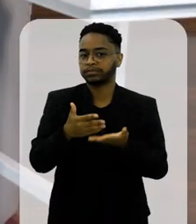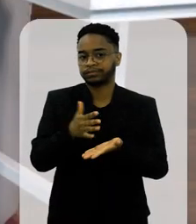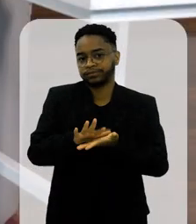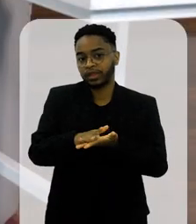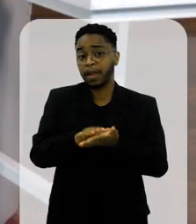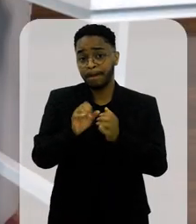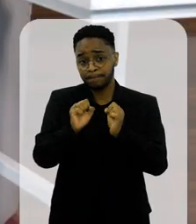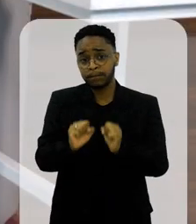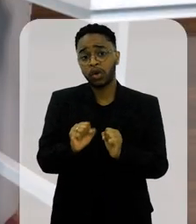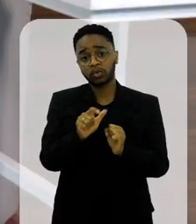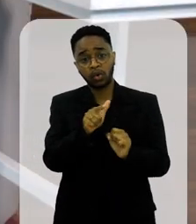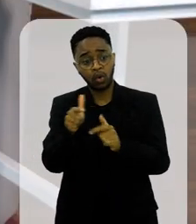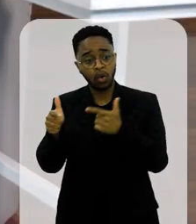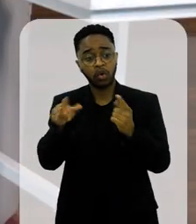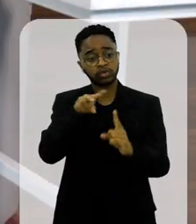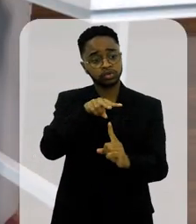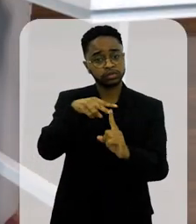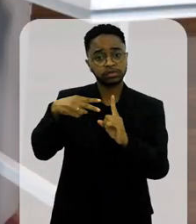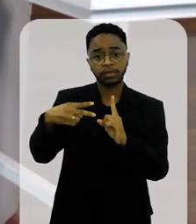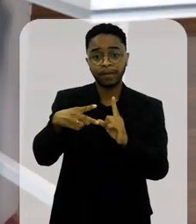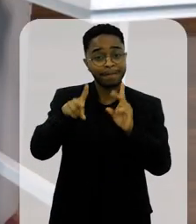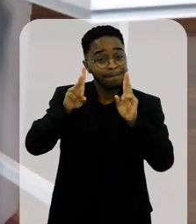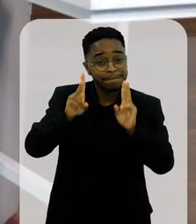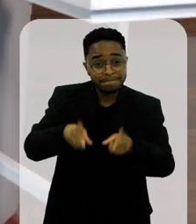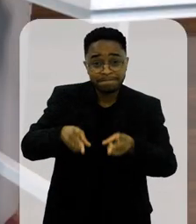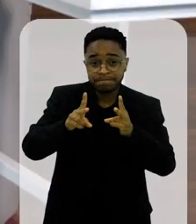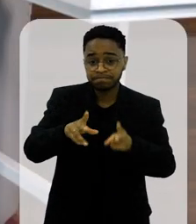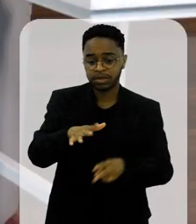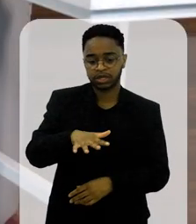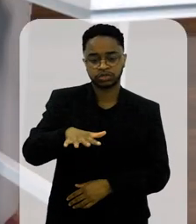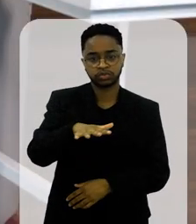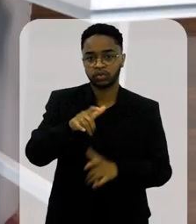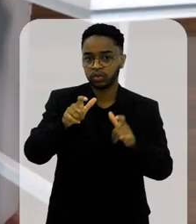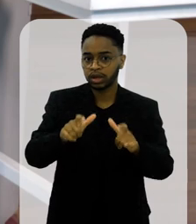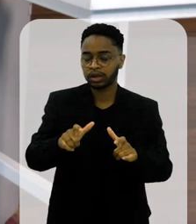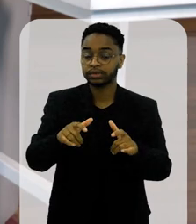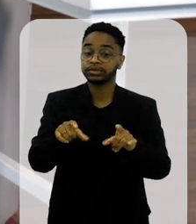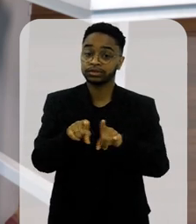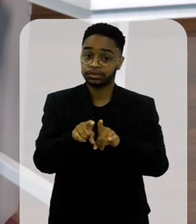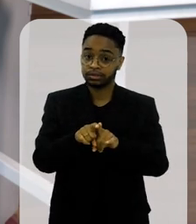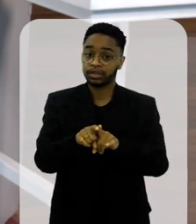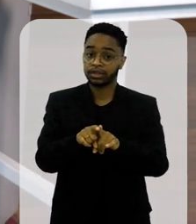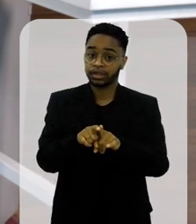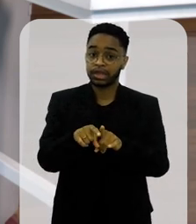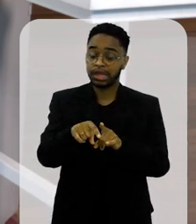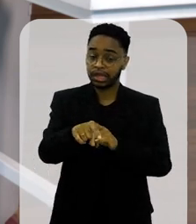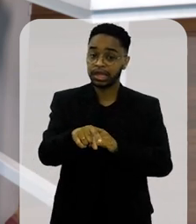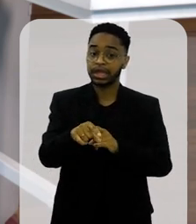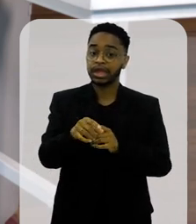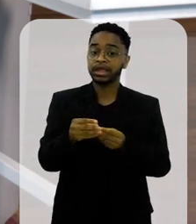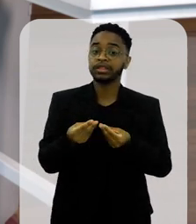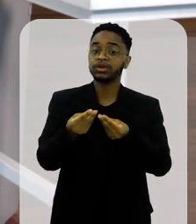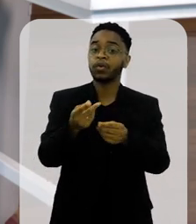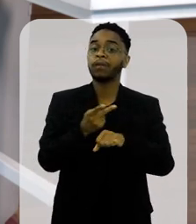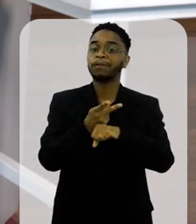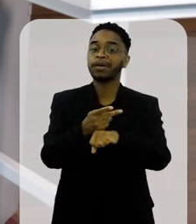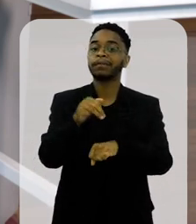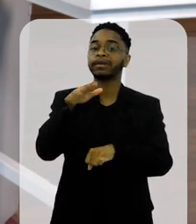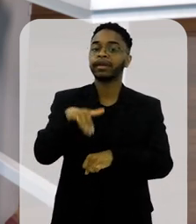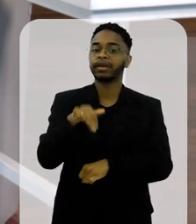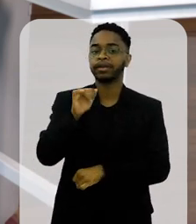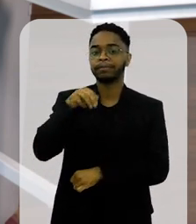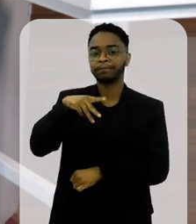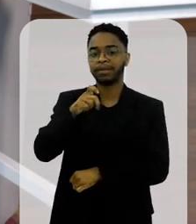Você pode ter outros olhares possíveis sobre essa mesma manifestação artística. E naquele ano, o Estandarte de Ouro de Melhor Escola vai para o Império